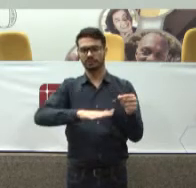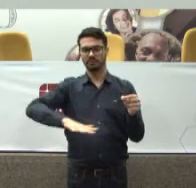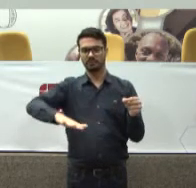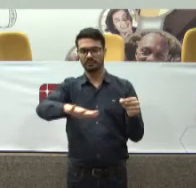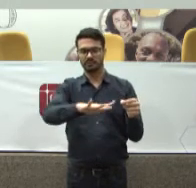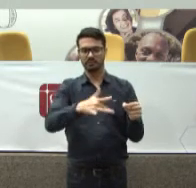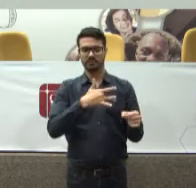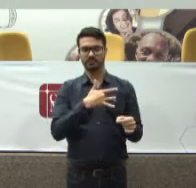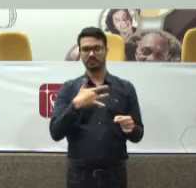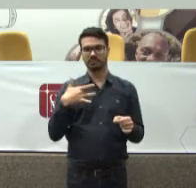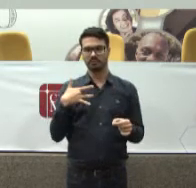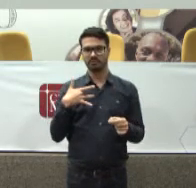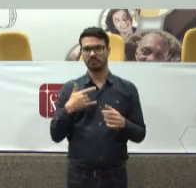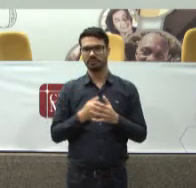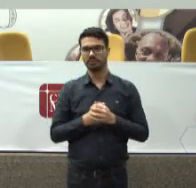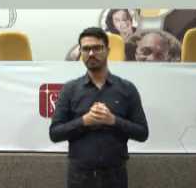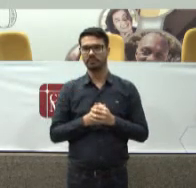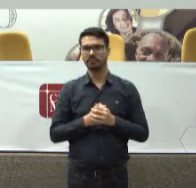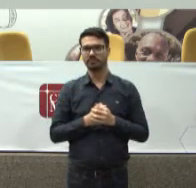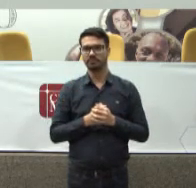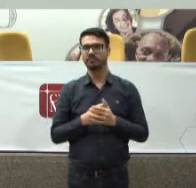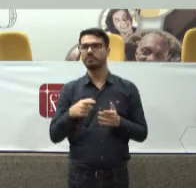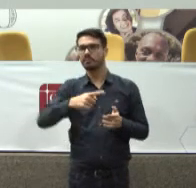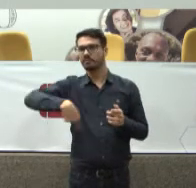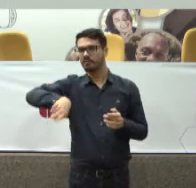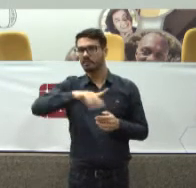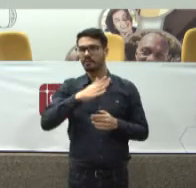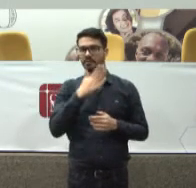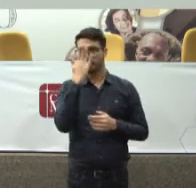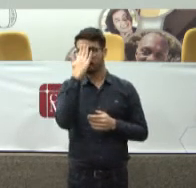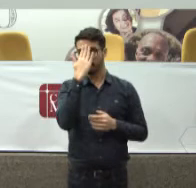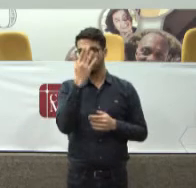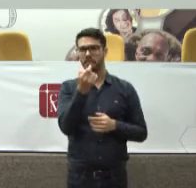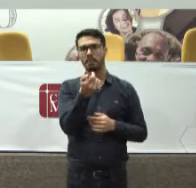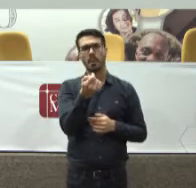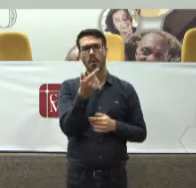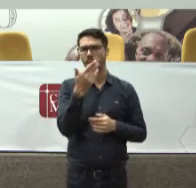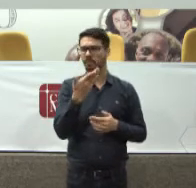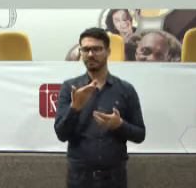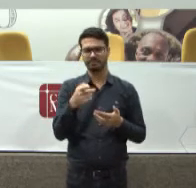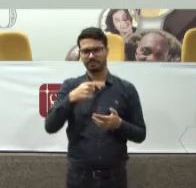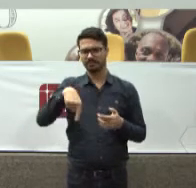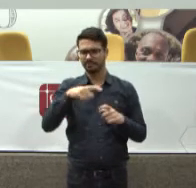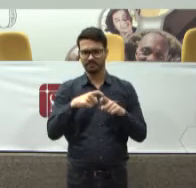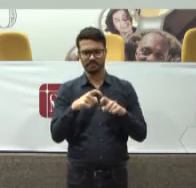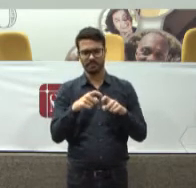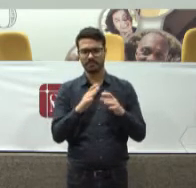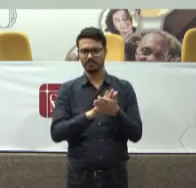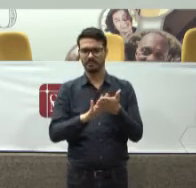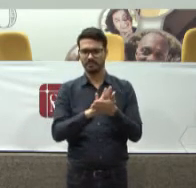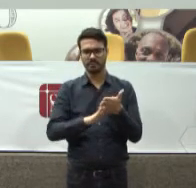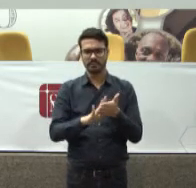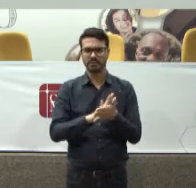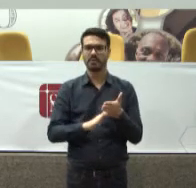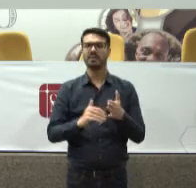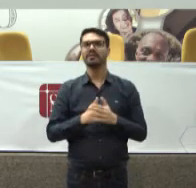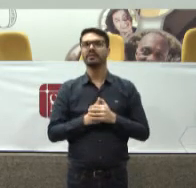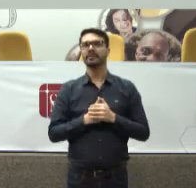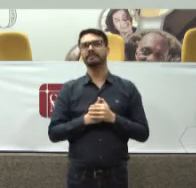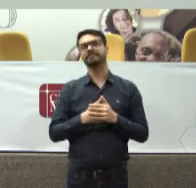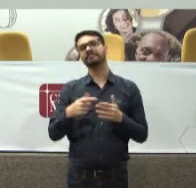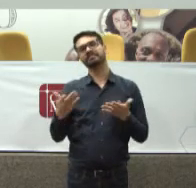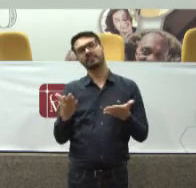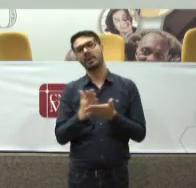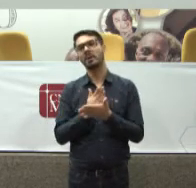saúde Nós sabemos muito pouco Ninguém aqui é médico Os promotores não são médicos Ninguém, exceto um ou outro Que fez medicina Mas são raros E